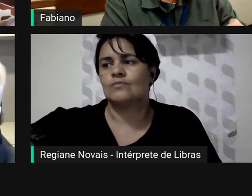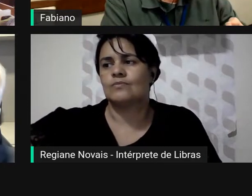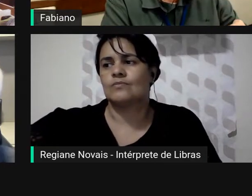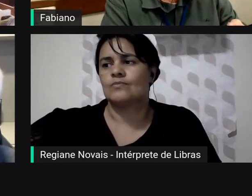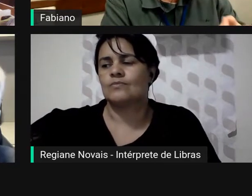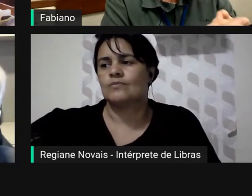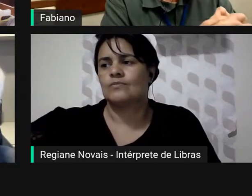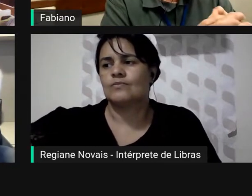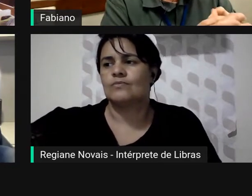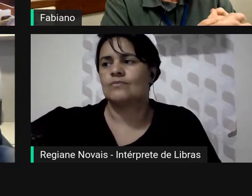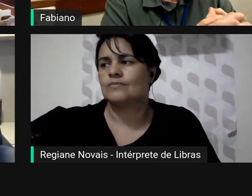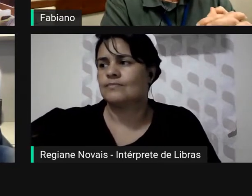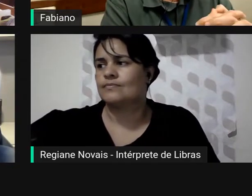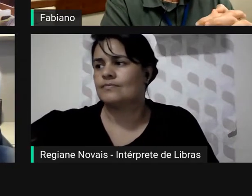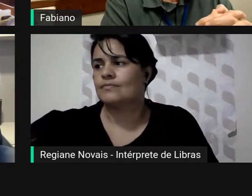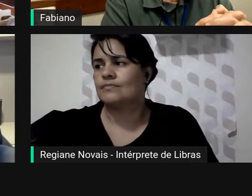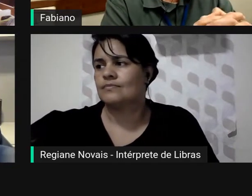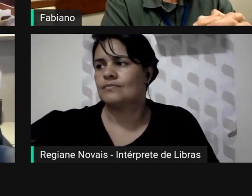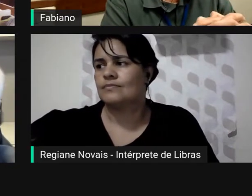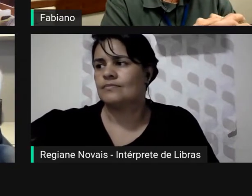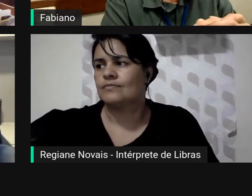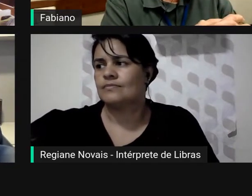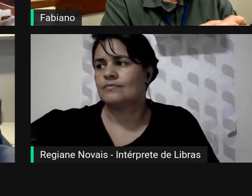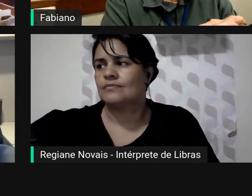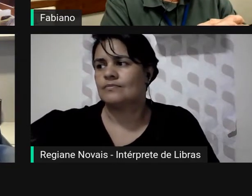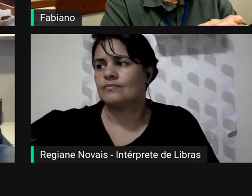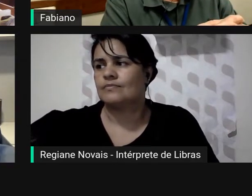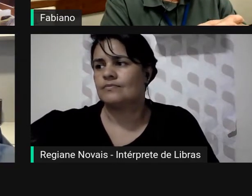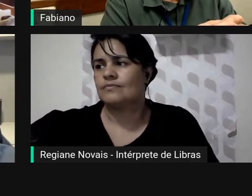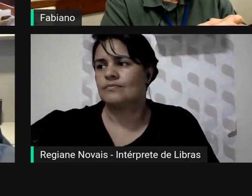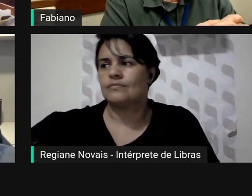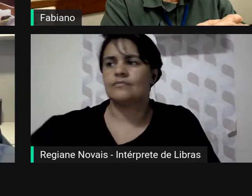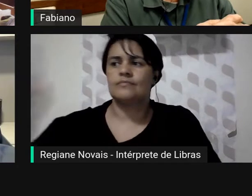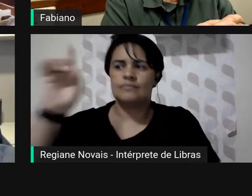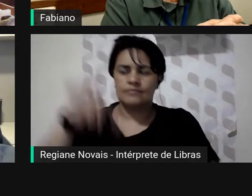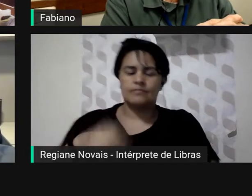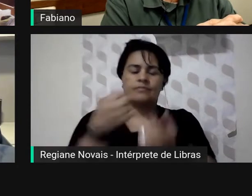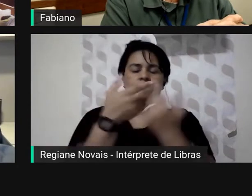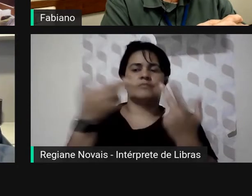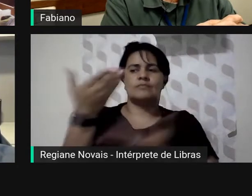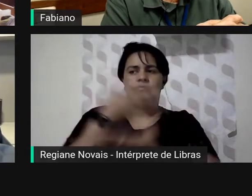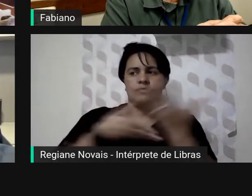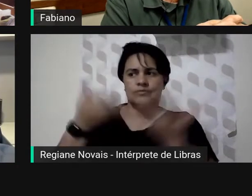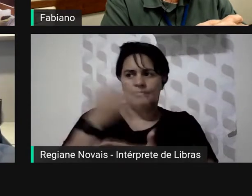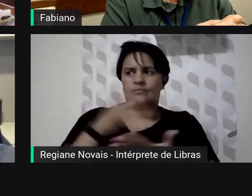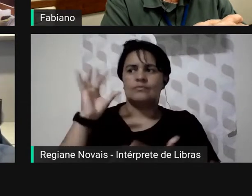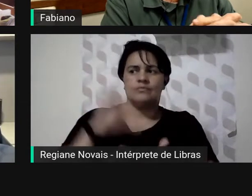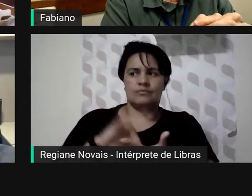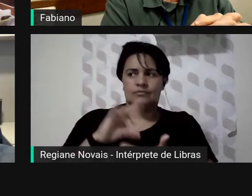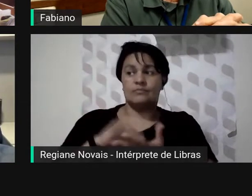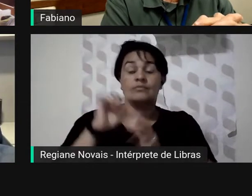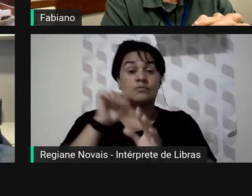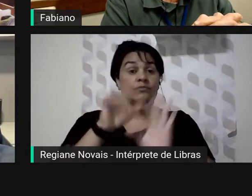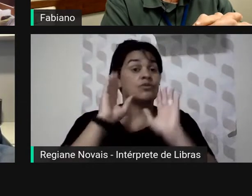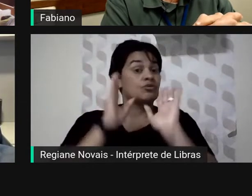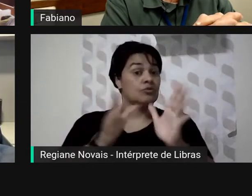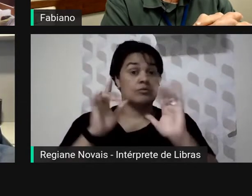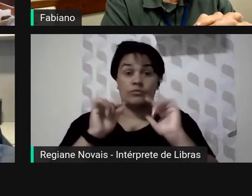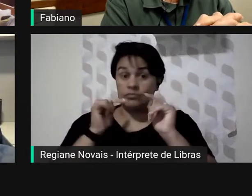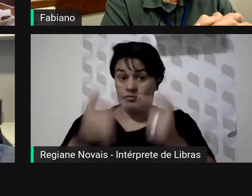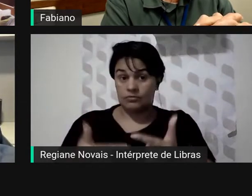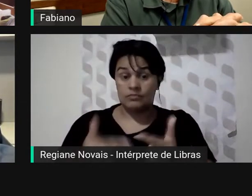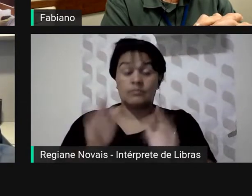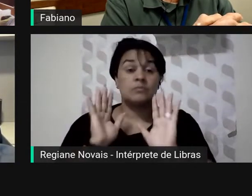depois alguém é fizesse uma interação ali isso já avançaria mas a inteligência artificial